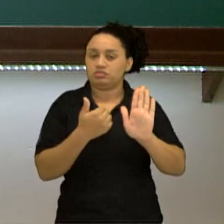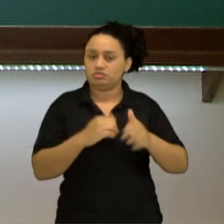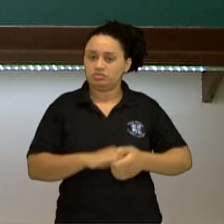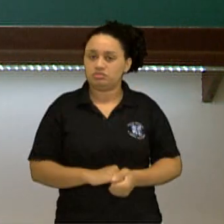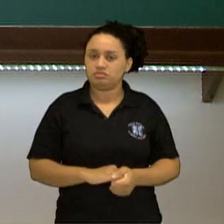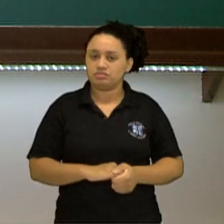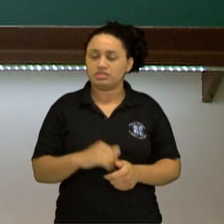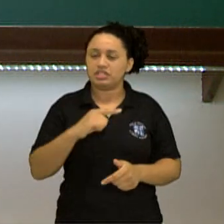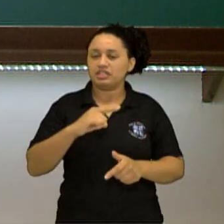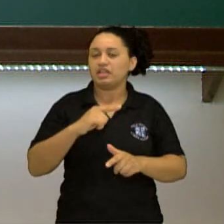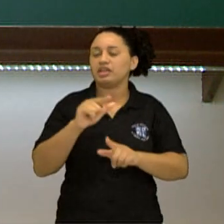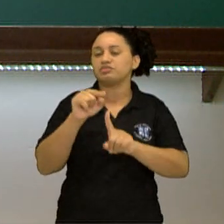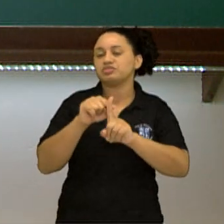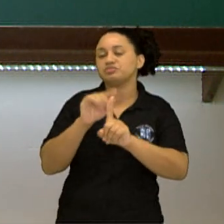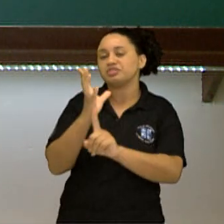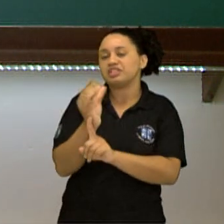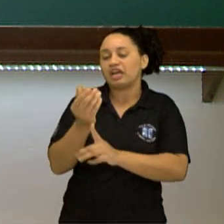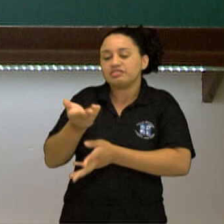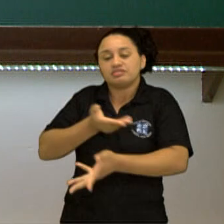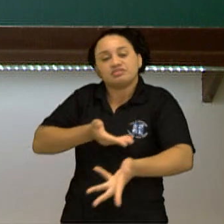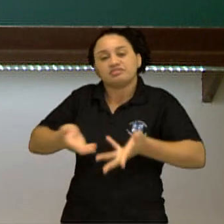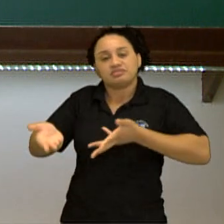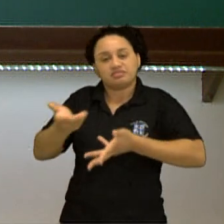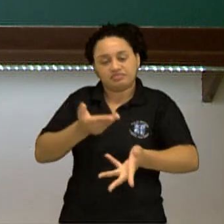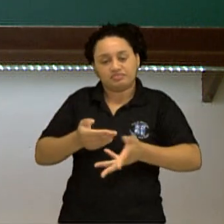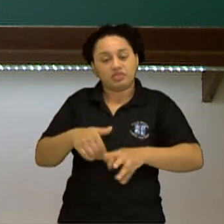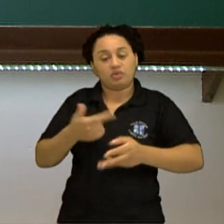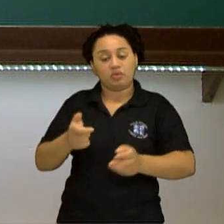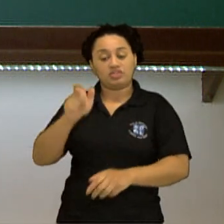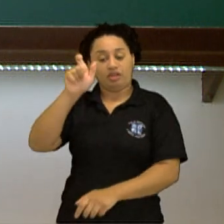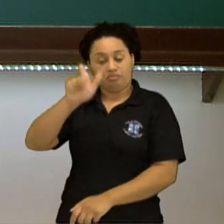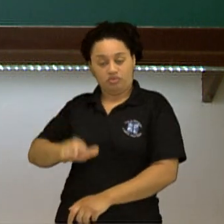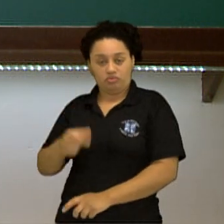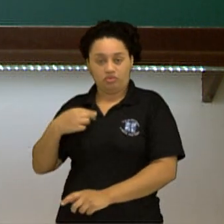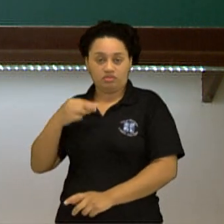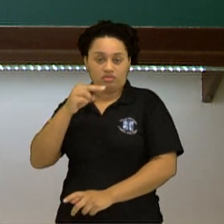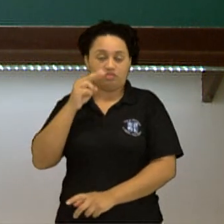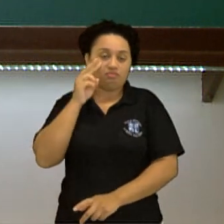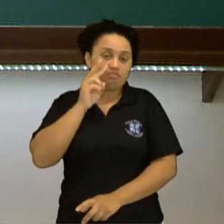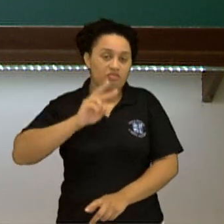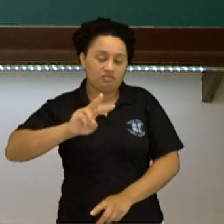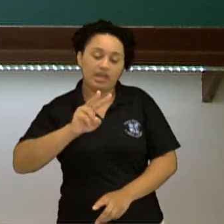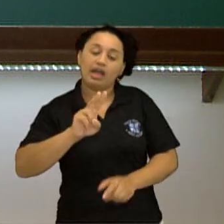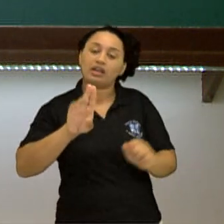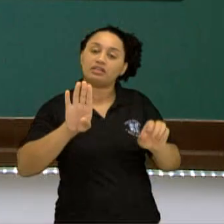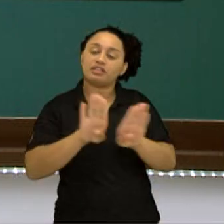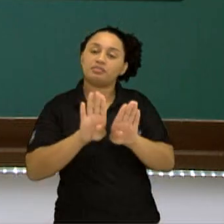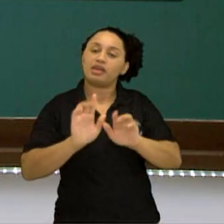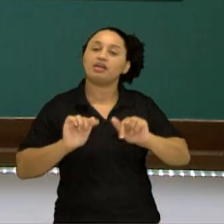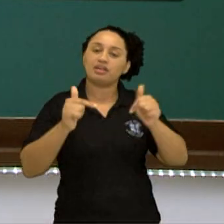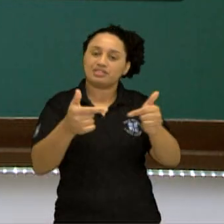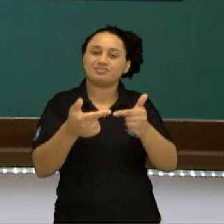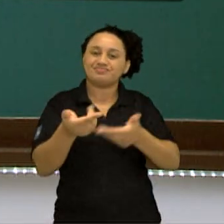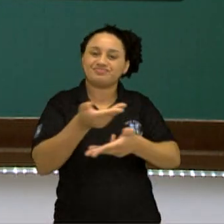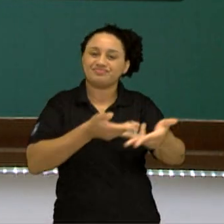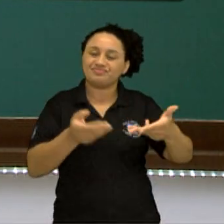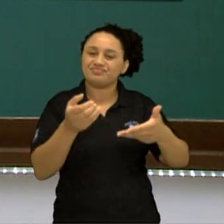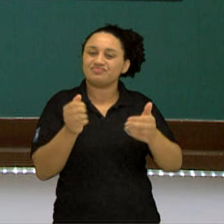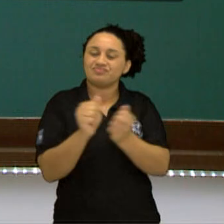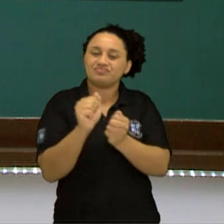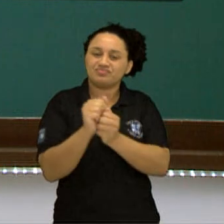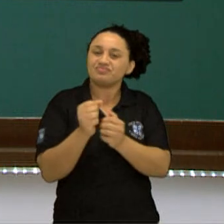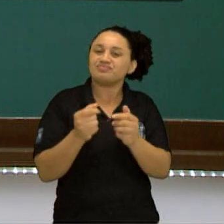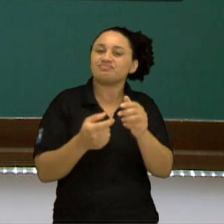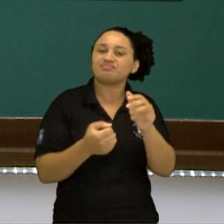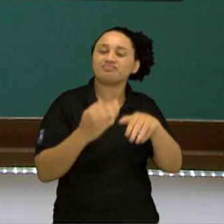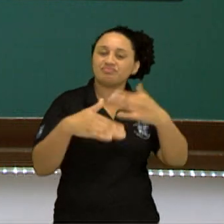participativa, é onde o espectador, ele participa da criação e de todo